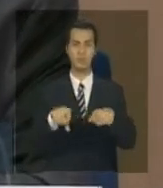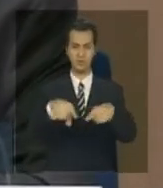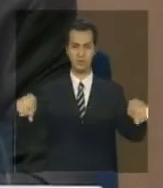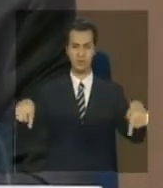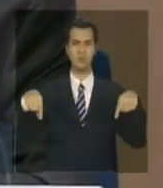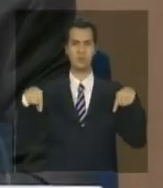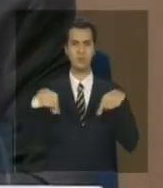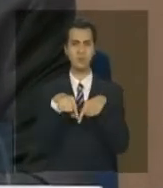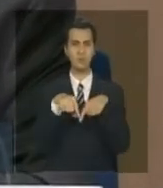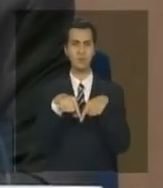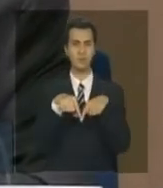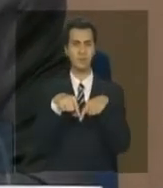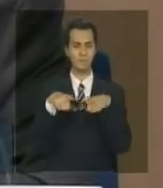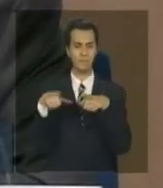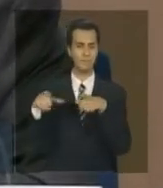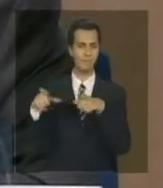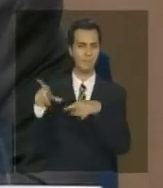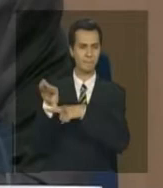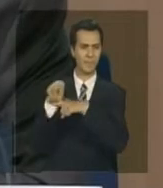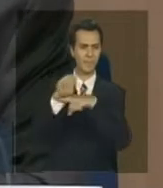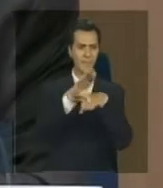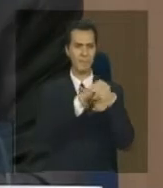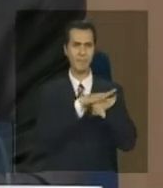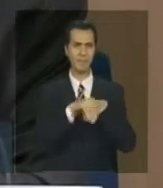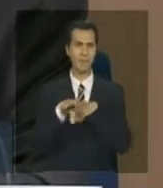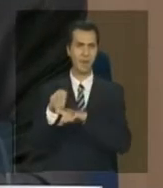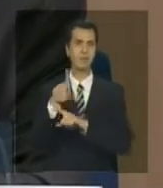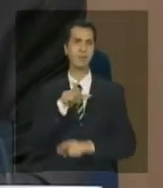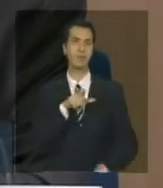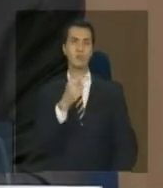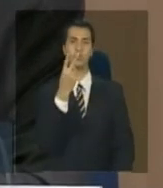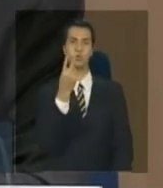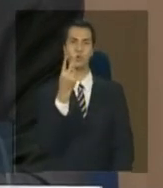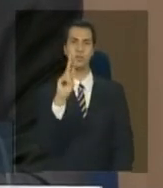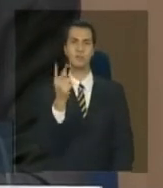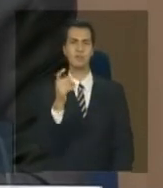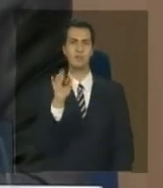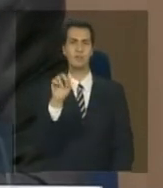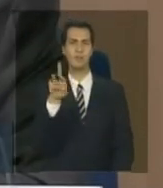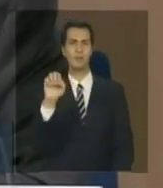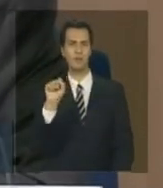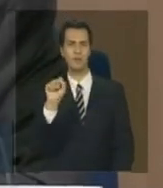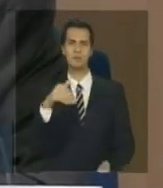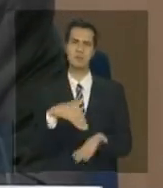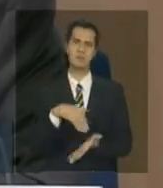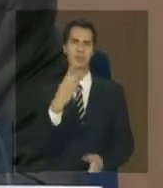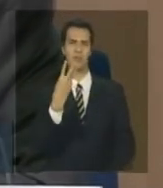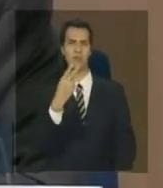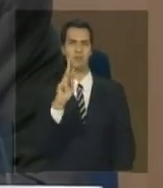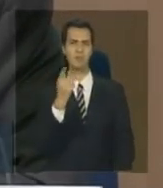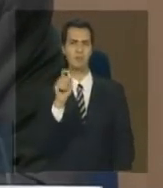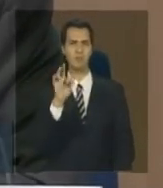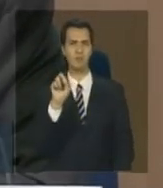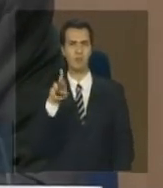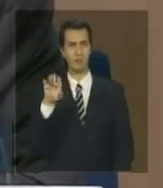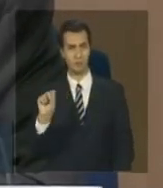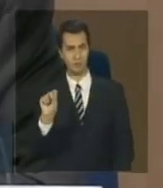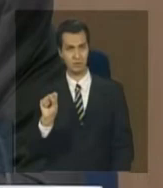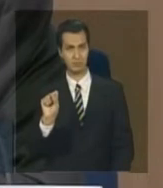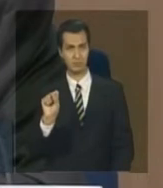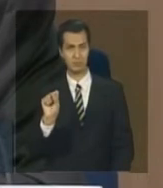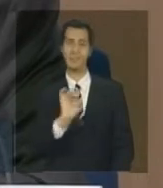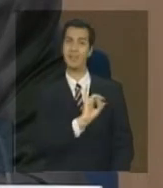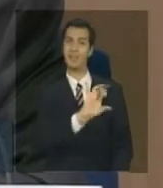mapeada é de 2 a 3 hectares em cada bioma. Então, quer dizer, qualquer alteração